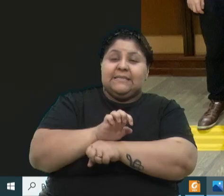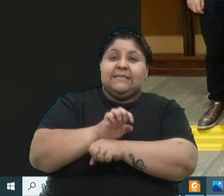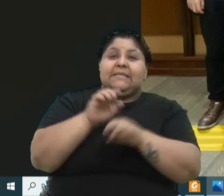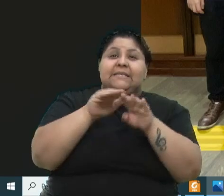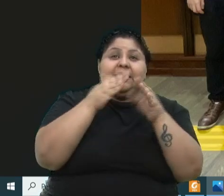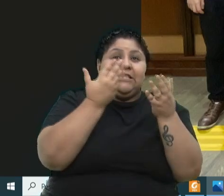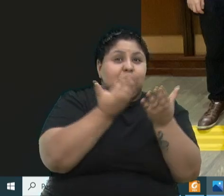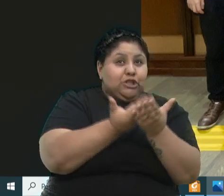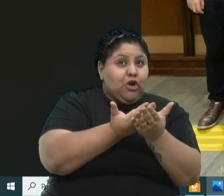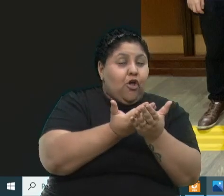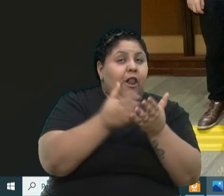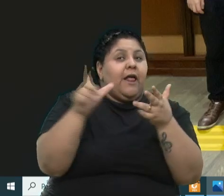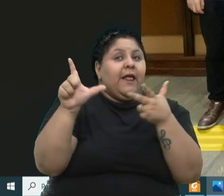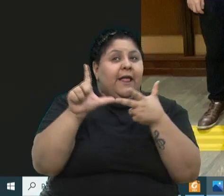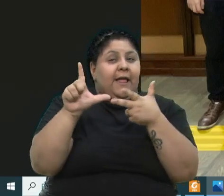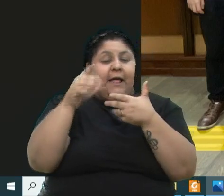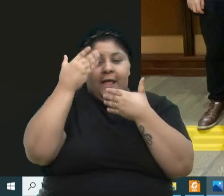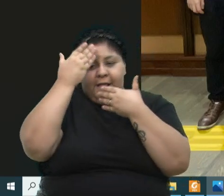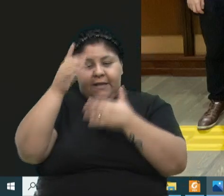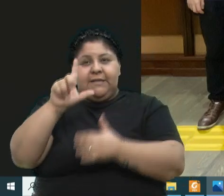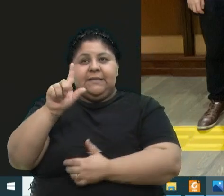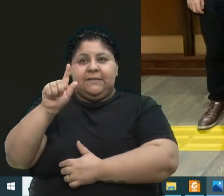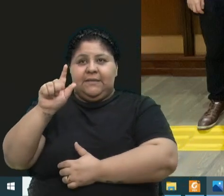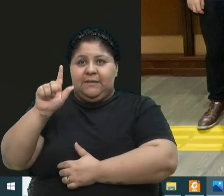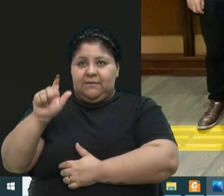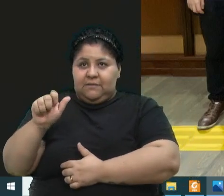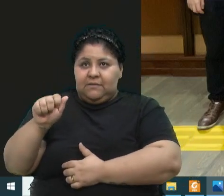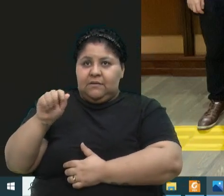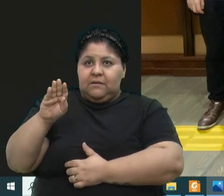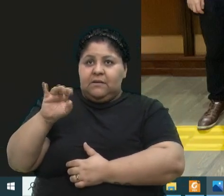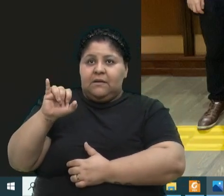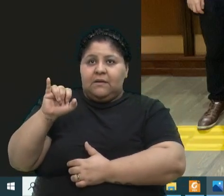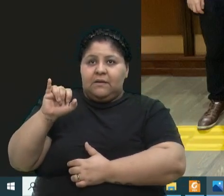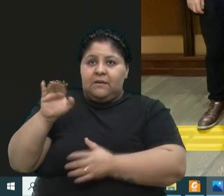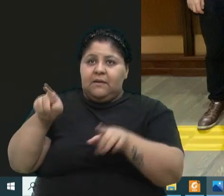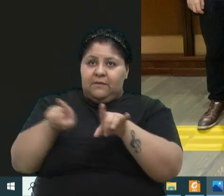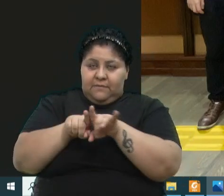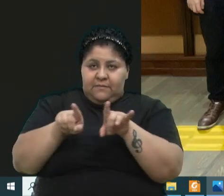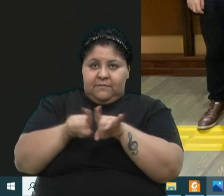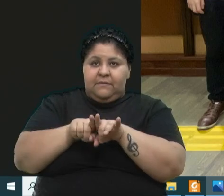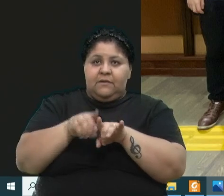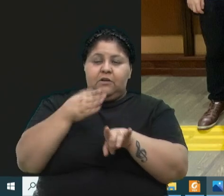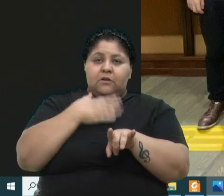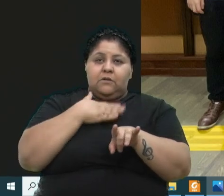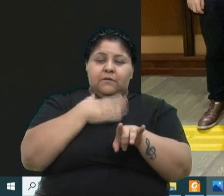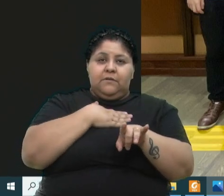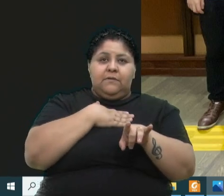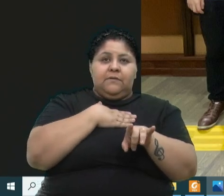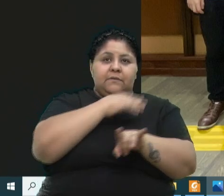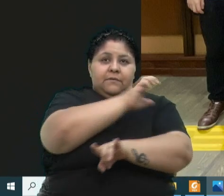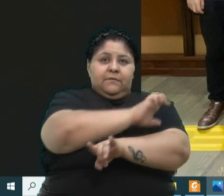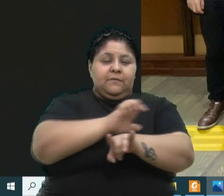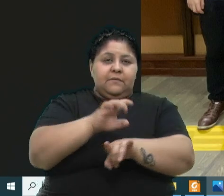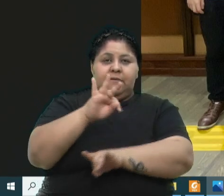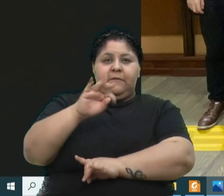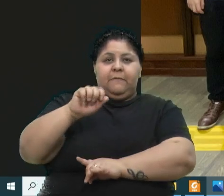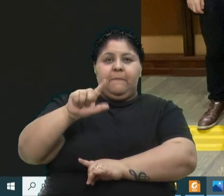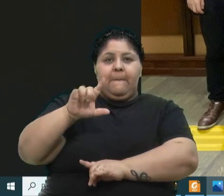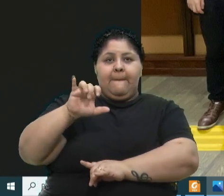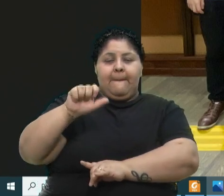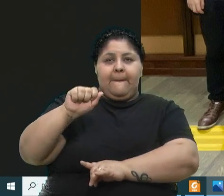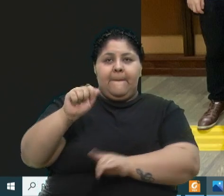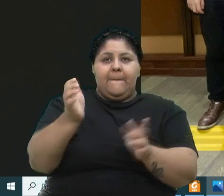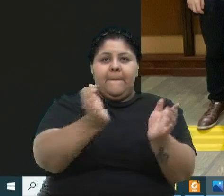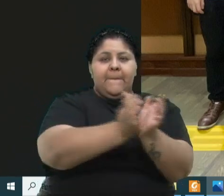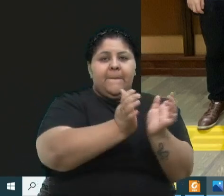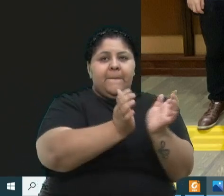Legislativo. Então, agradecer a Gabi também, a Gabriela. E aí, do meu gabinete, a nossa estagiária Thalia, da turma do